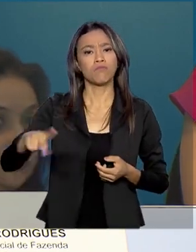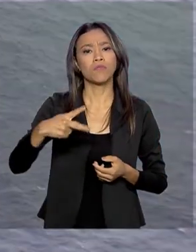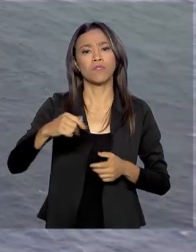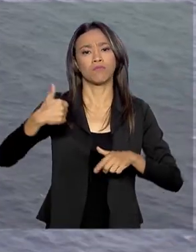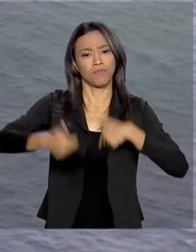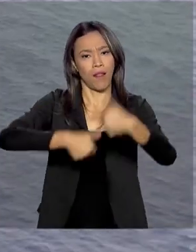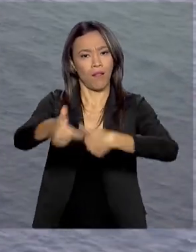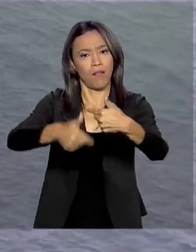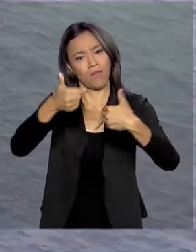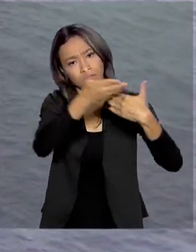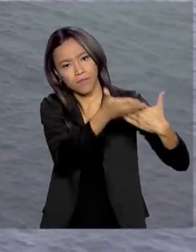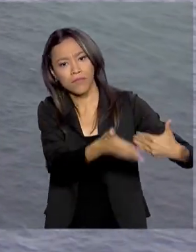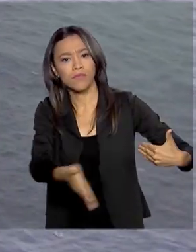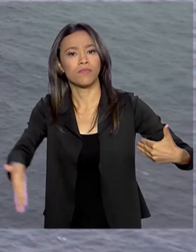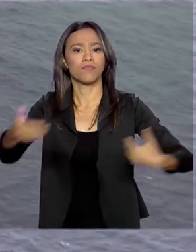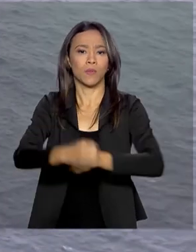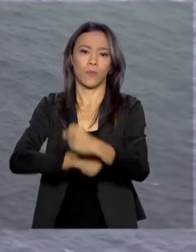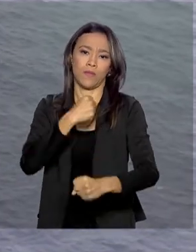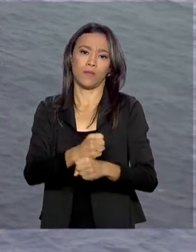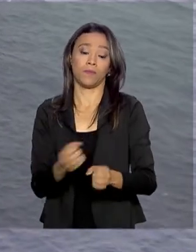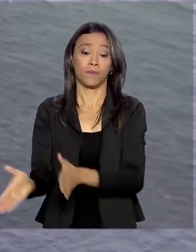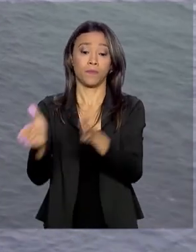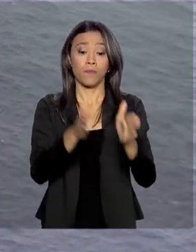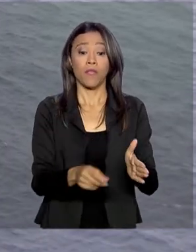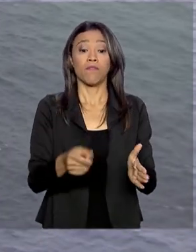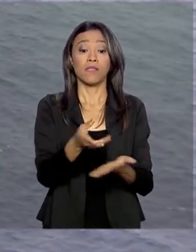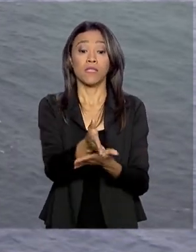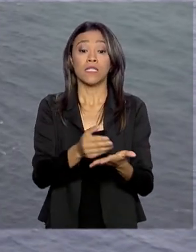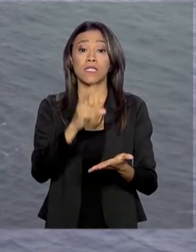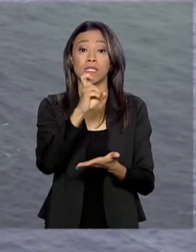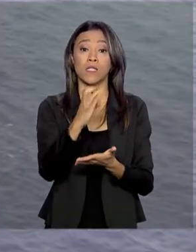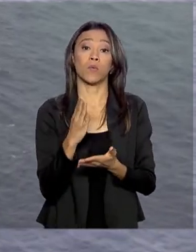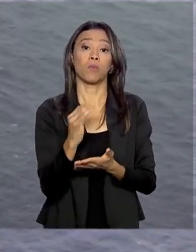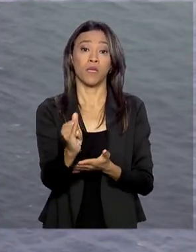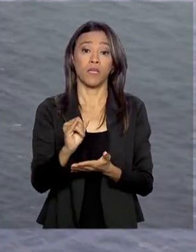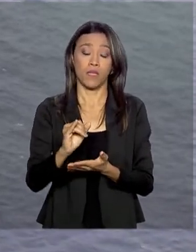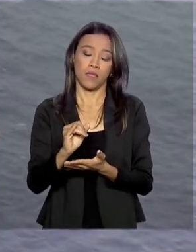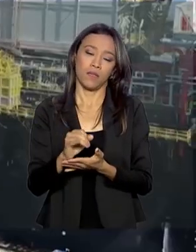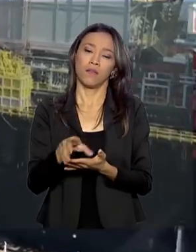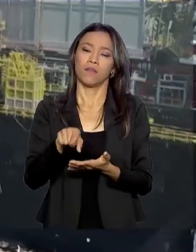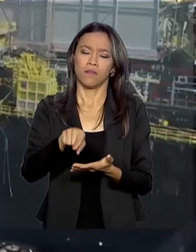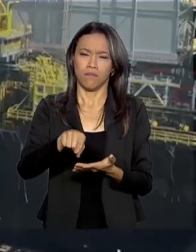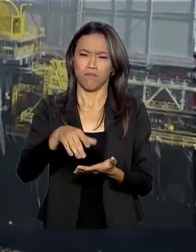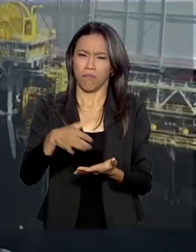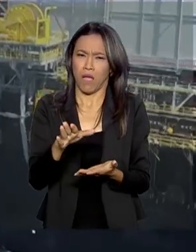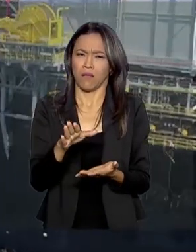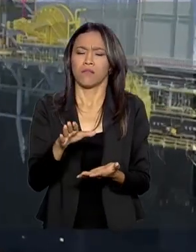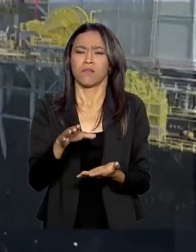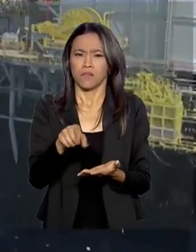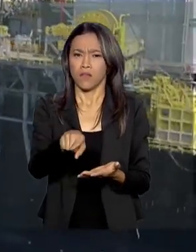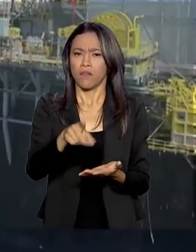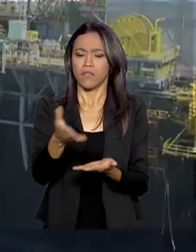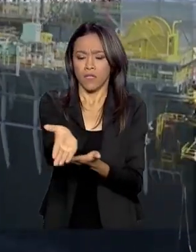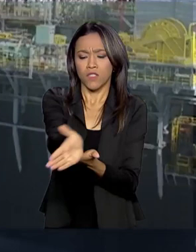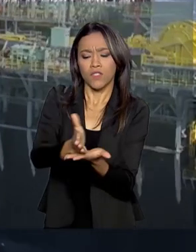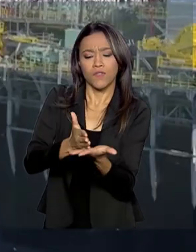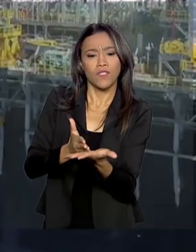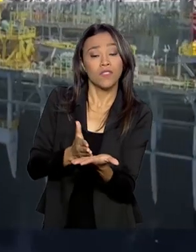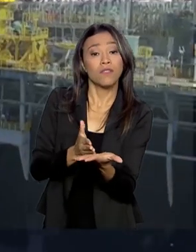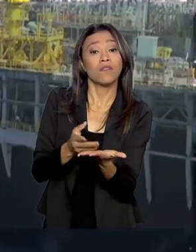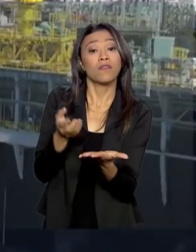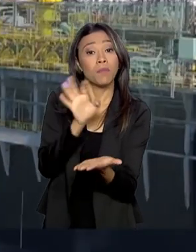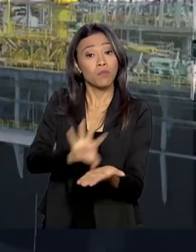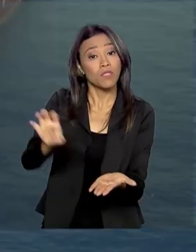ano. Os estados vão dividir 5 bilhões e 300 milhões de reais, a mesma quantia a ser repartida pelos